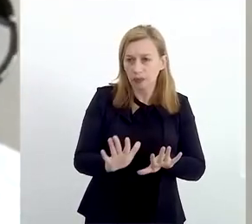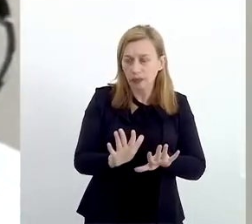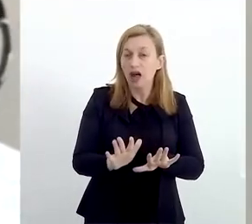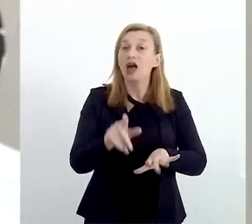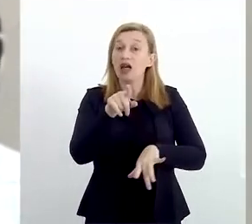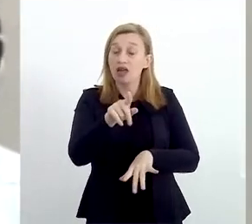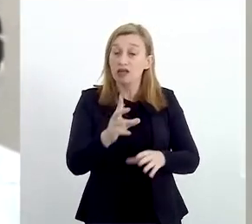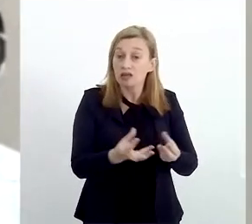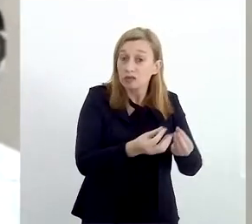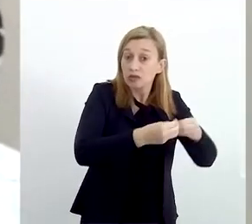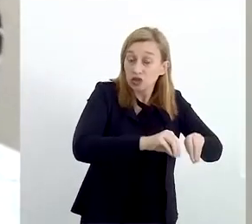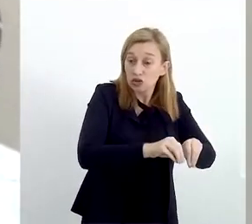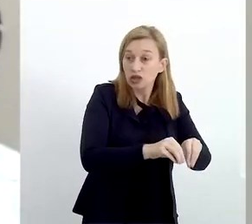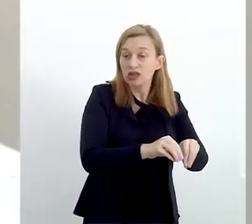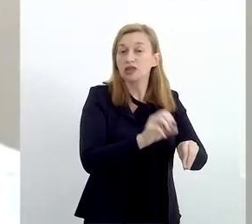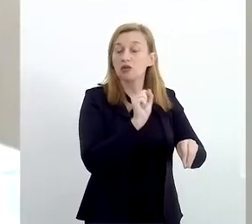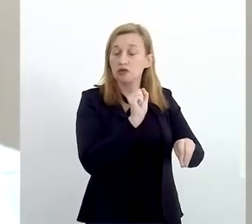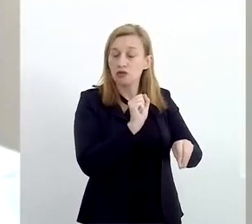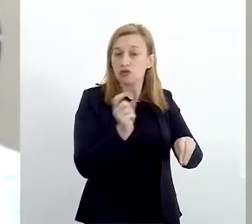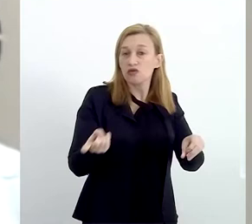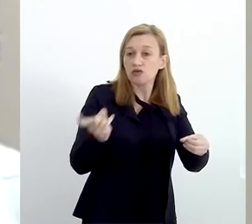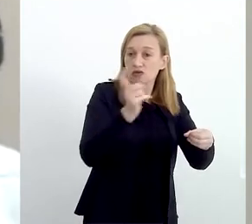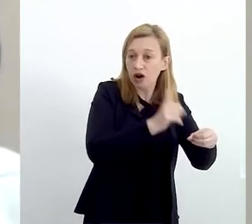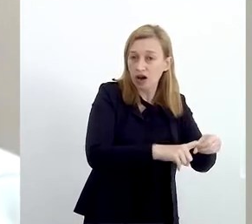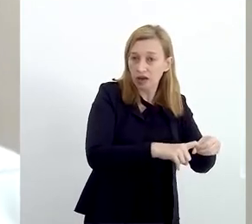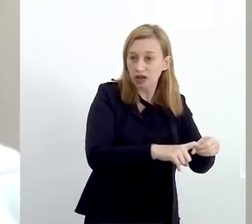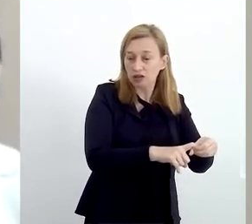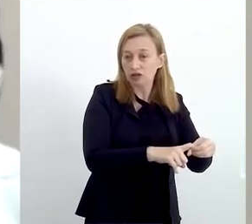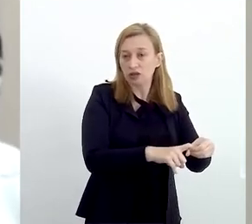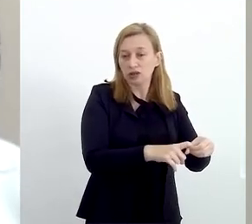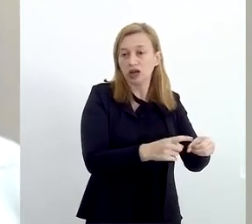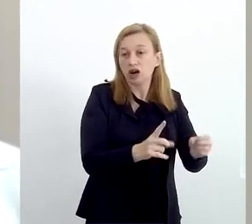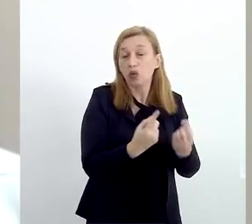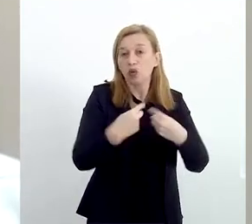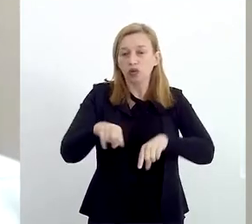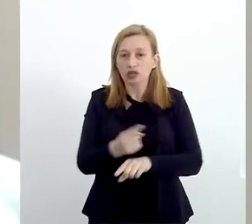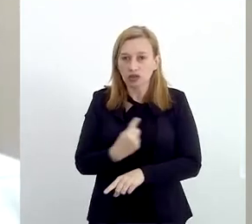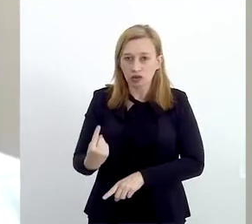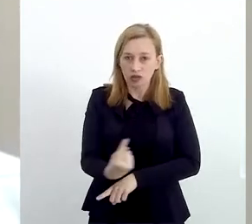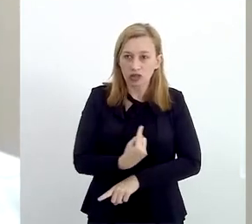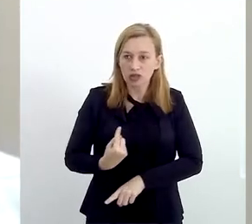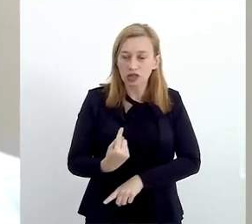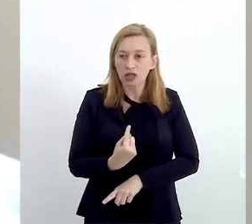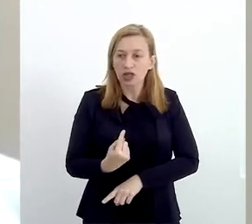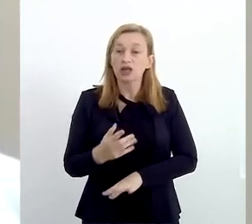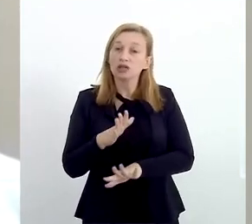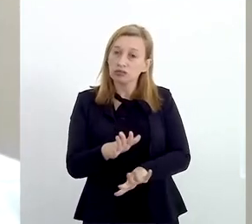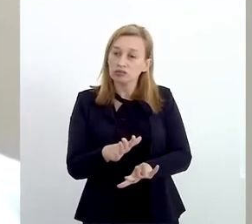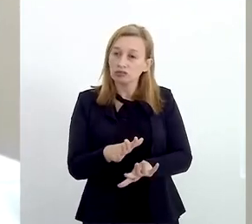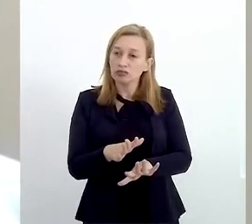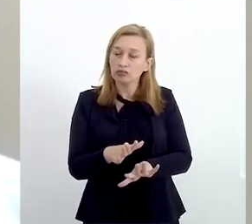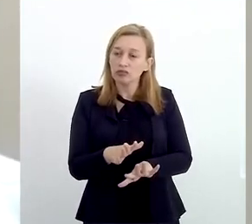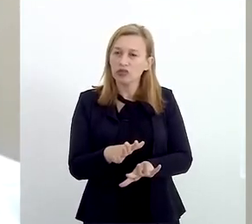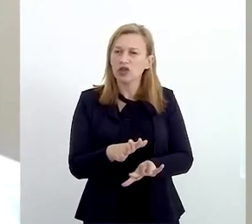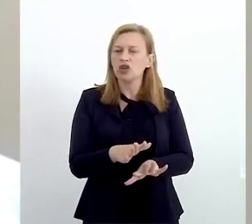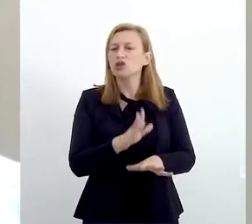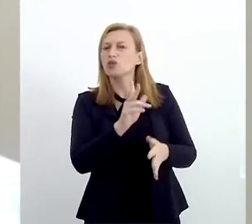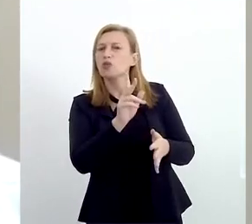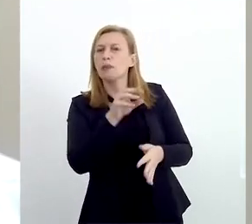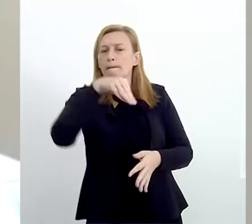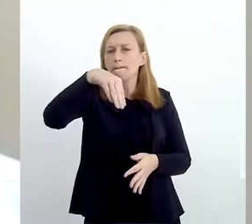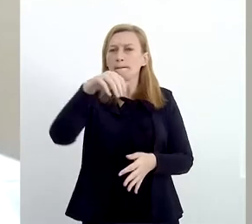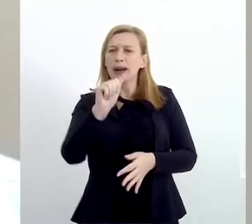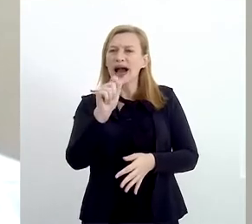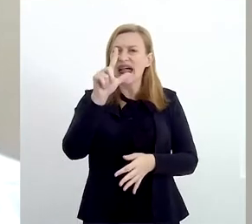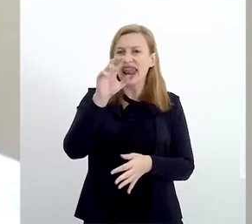essa contaminação vai voltar contra nós. Então, esse seria o malefício